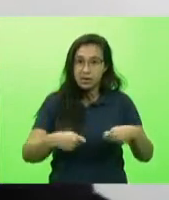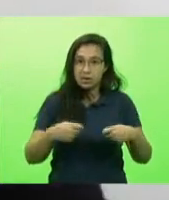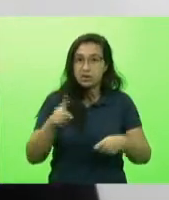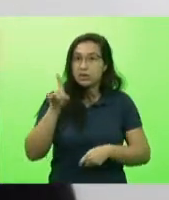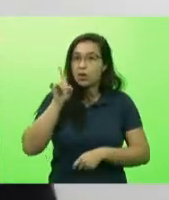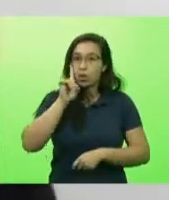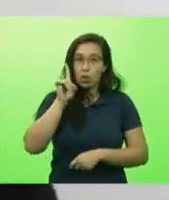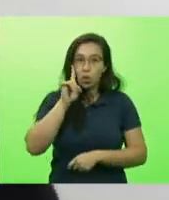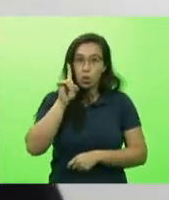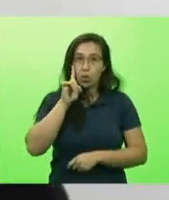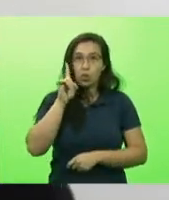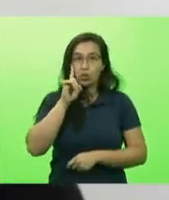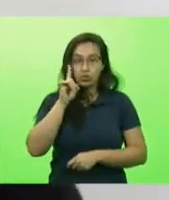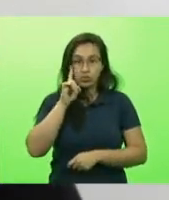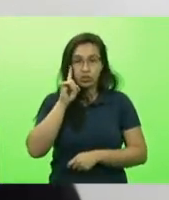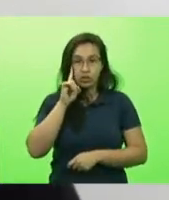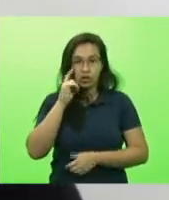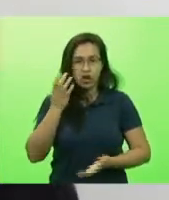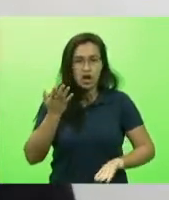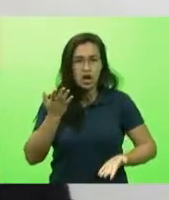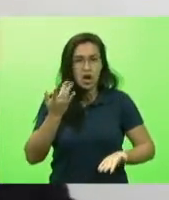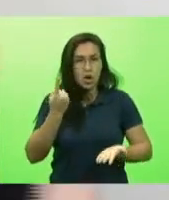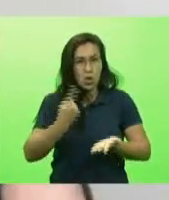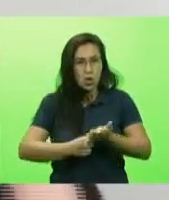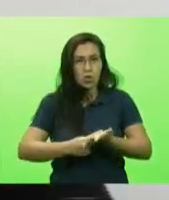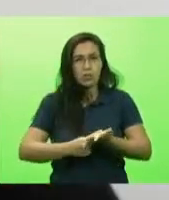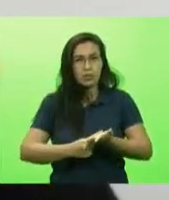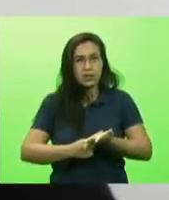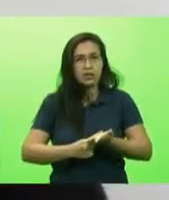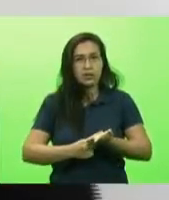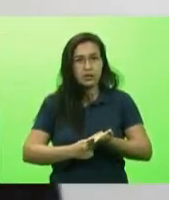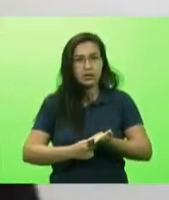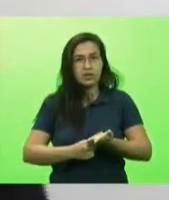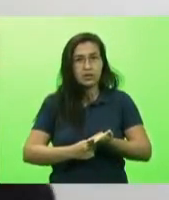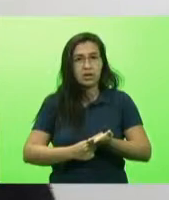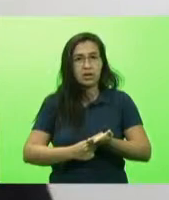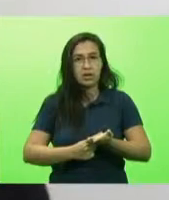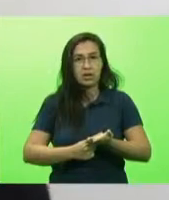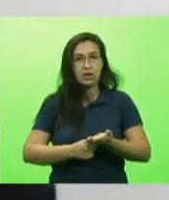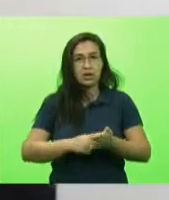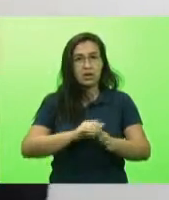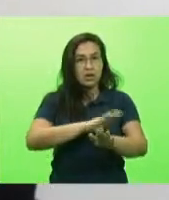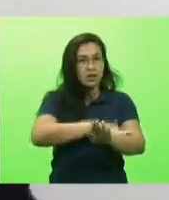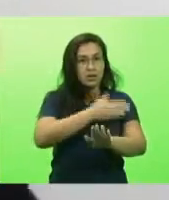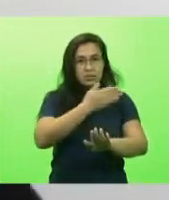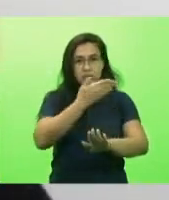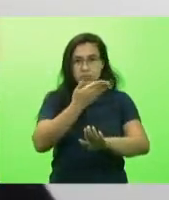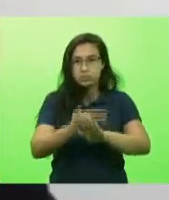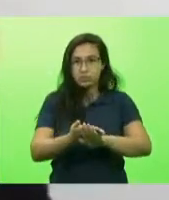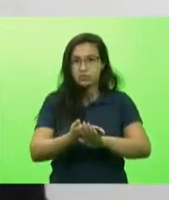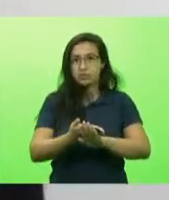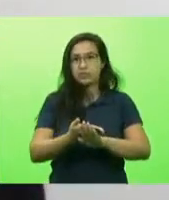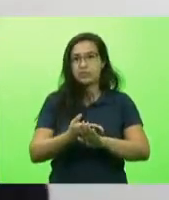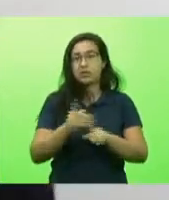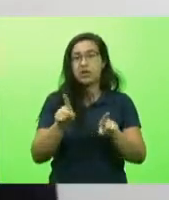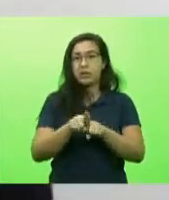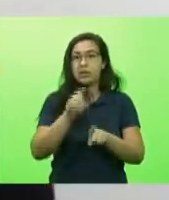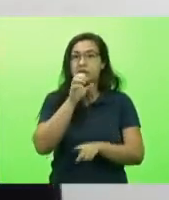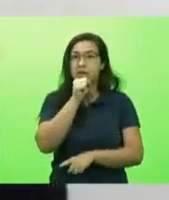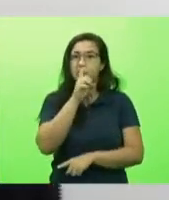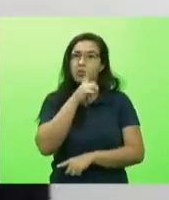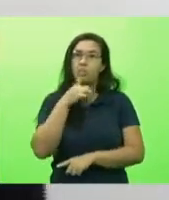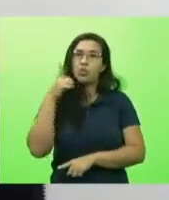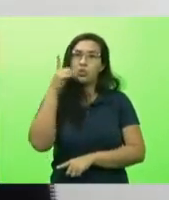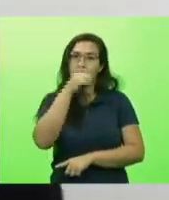haja esse esse acordo que haja os plantões de finais de semana que as salas de vacina sejam